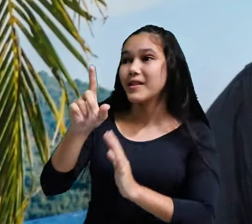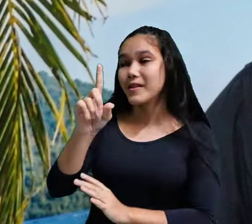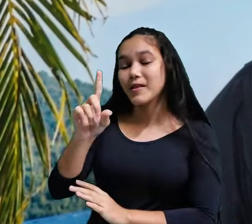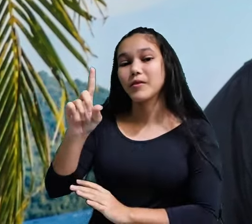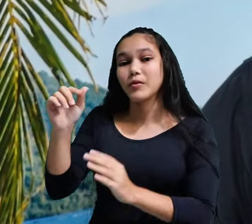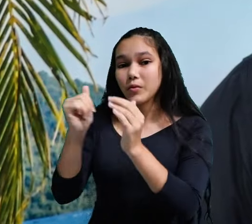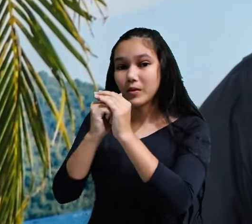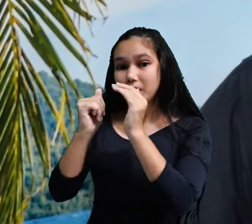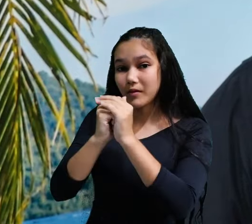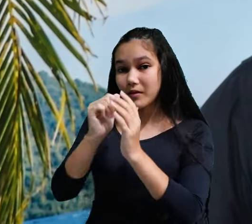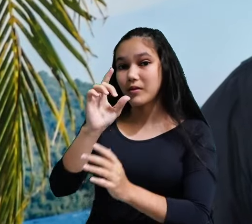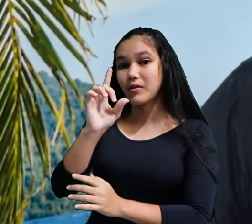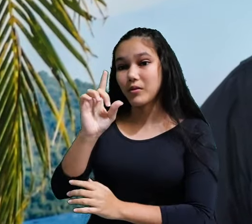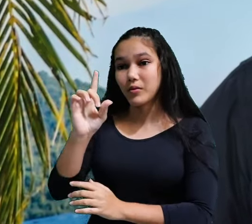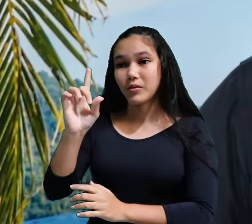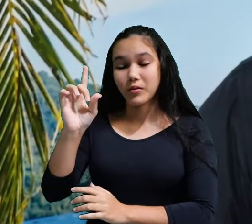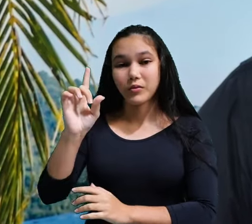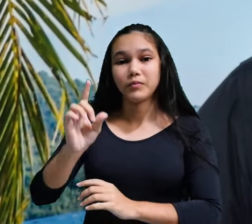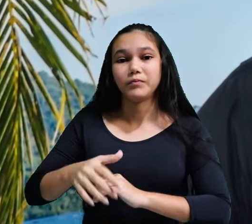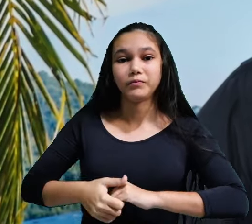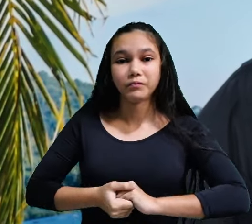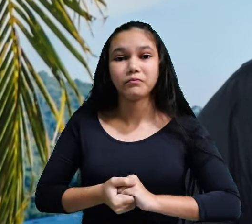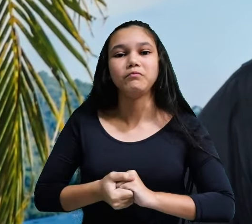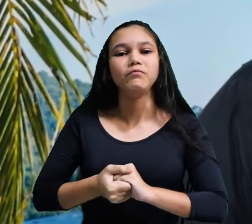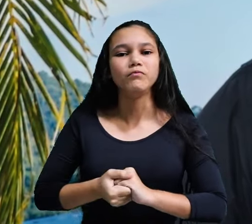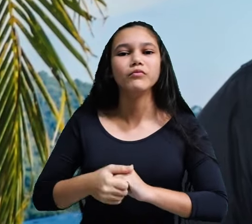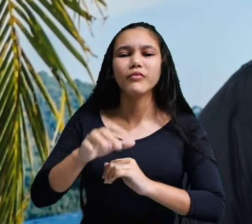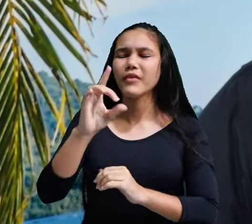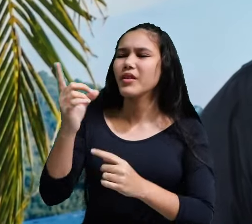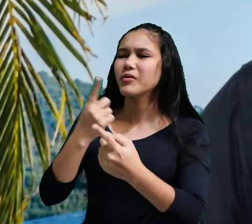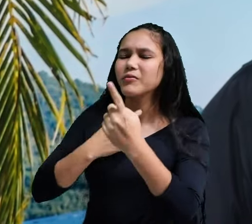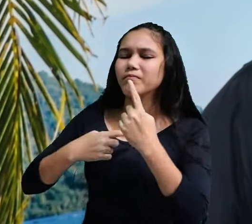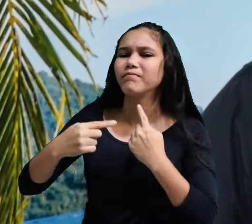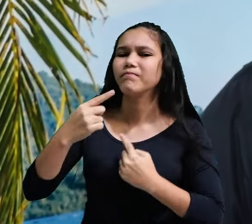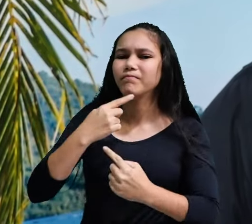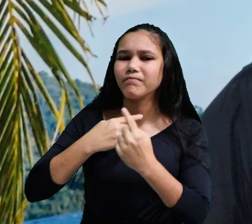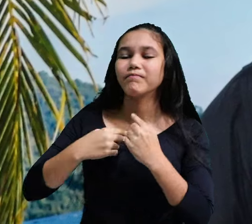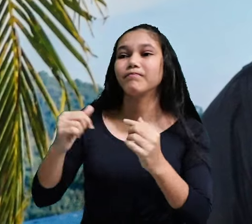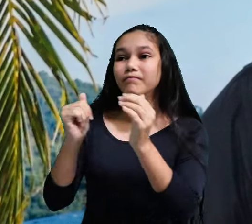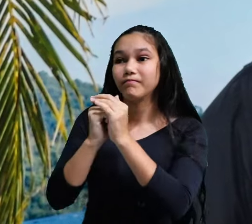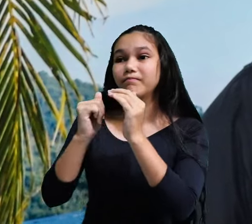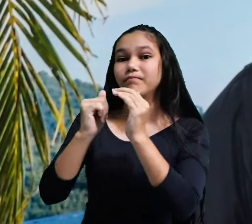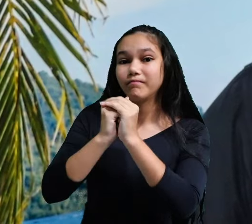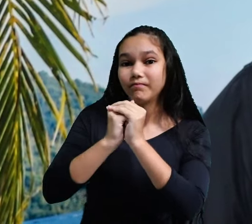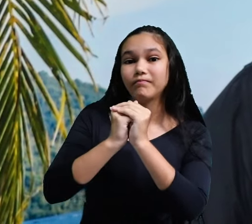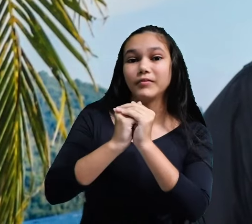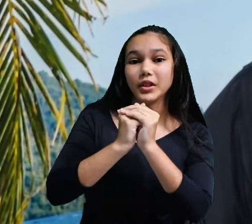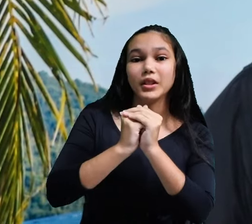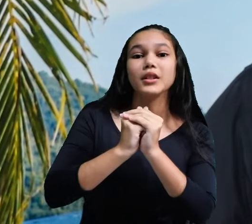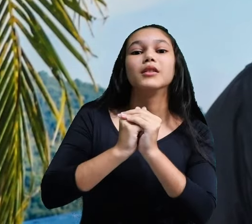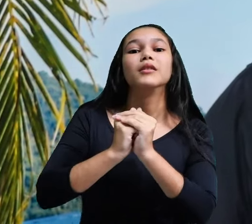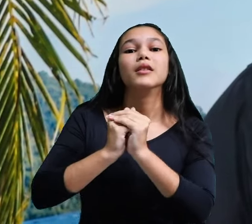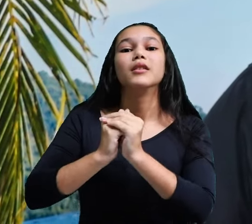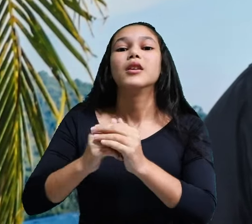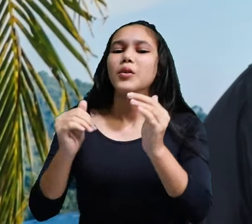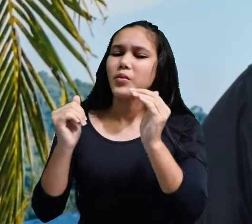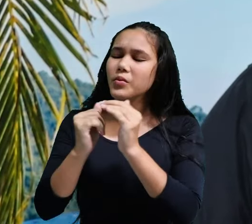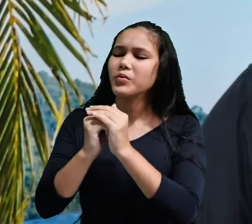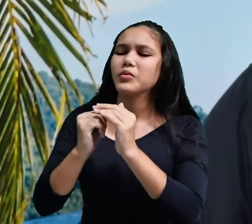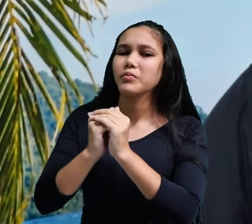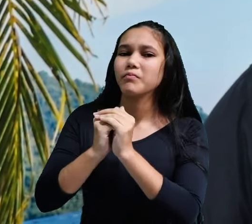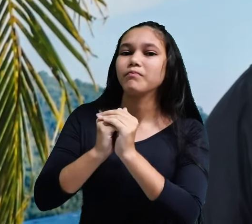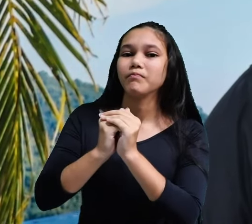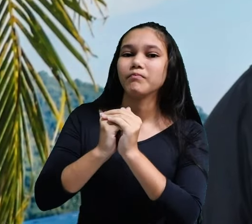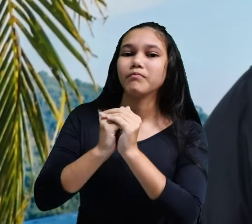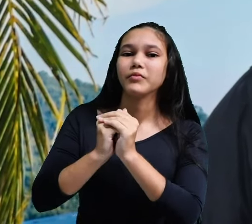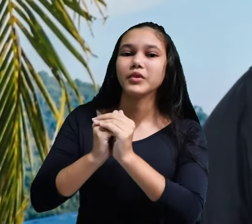a Ele. Um dos motivos pelos quais Deus deseja que oremos está no fato de que, ao orarmos,